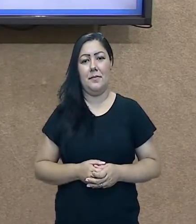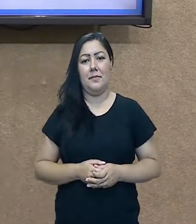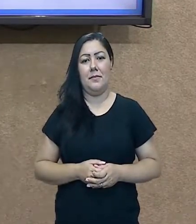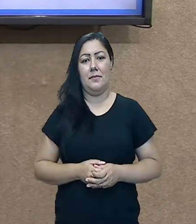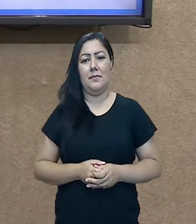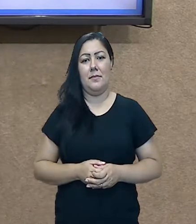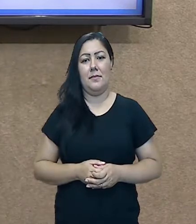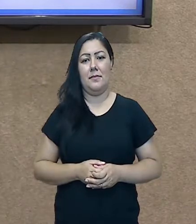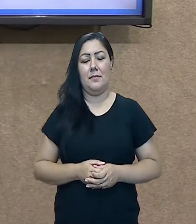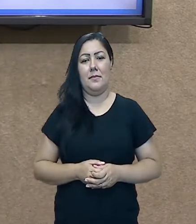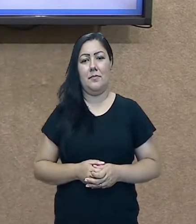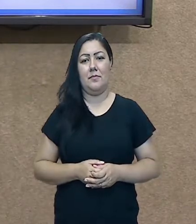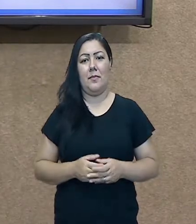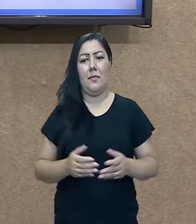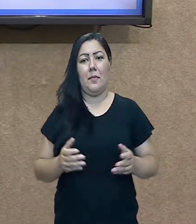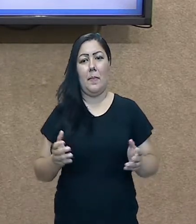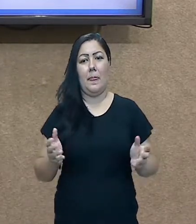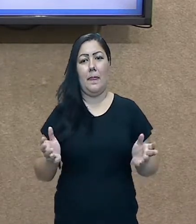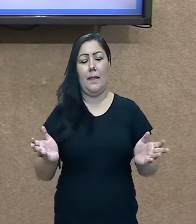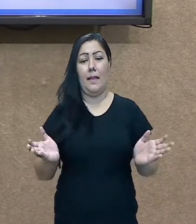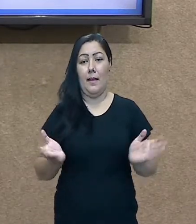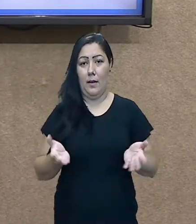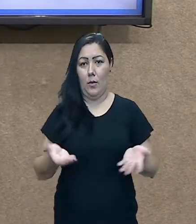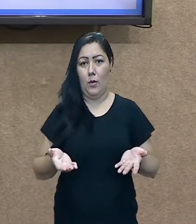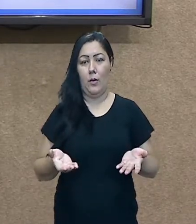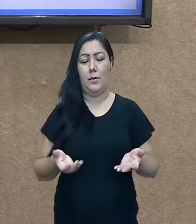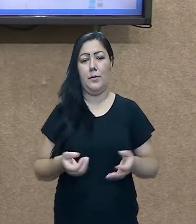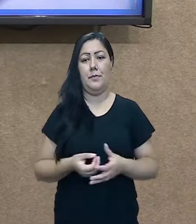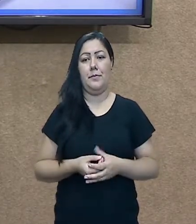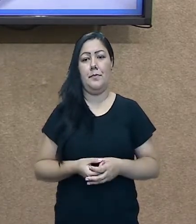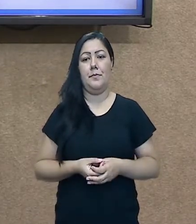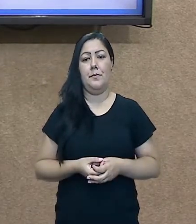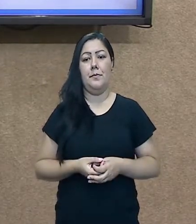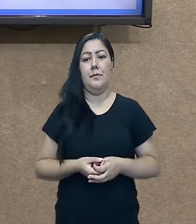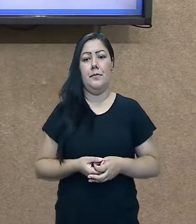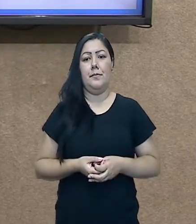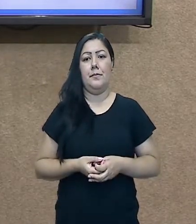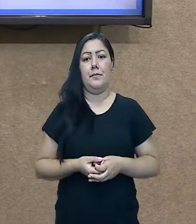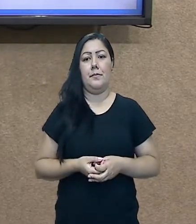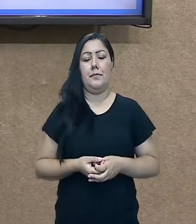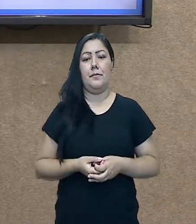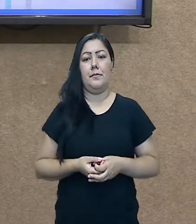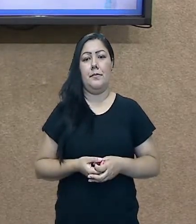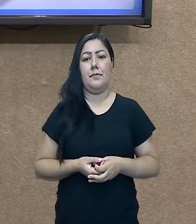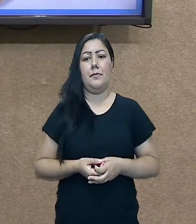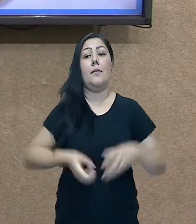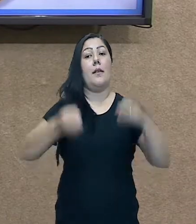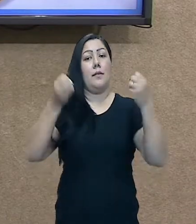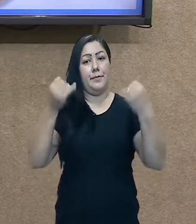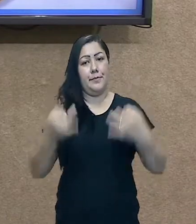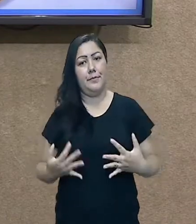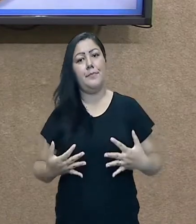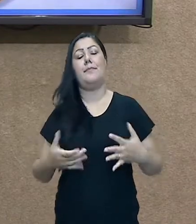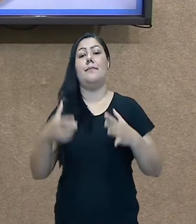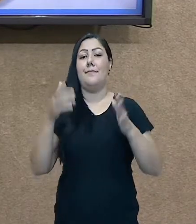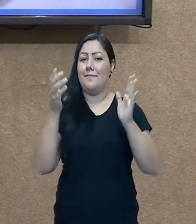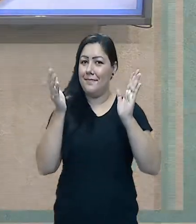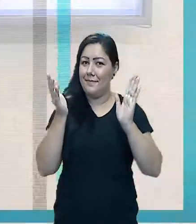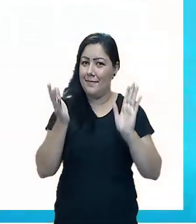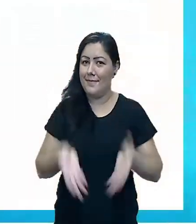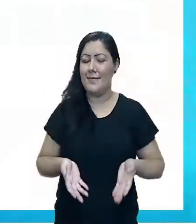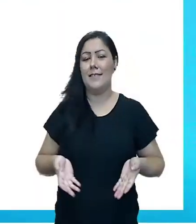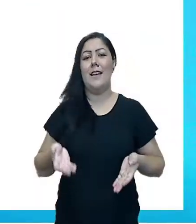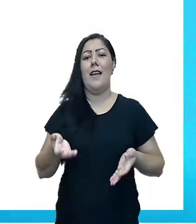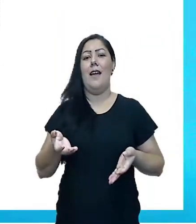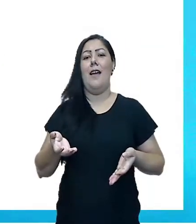E agora nós vamos, olha, nós falamos, né, sobre a paisagem, certo?